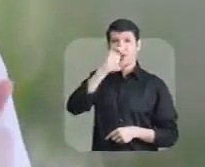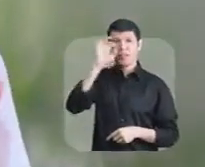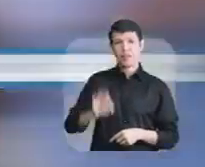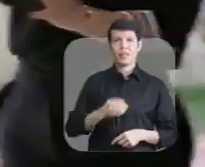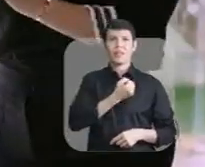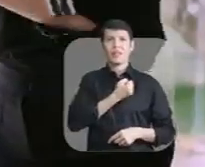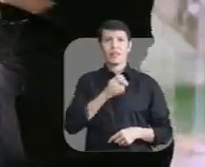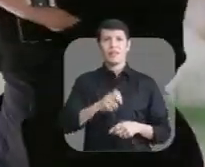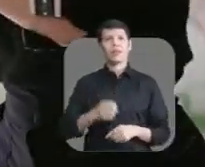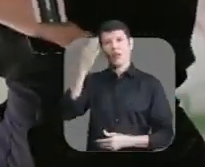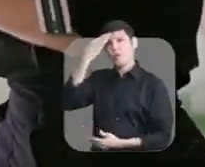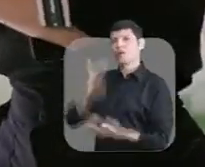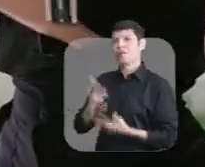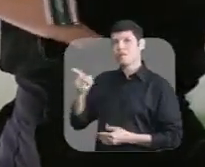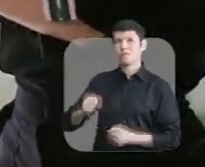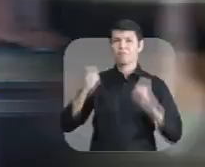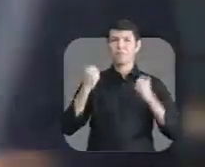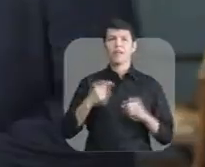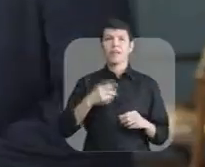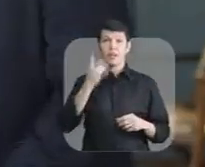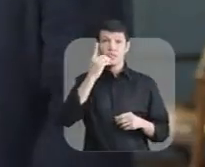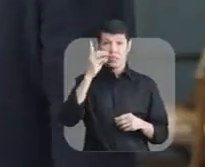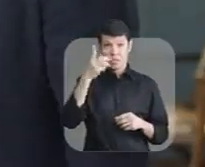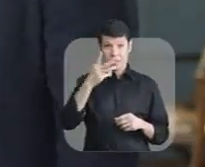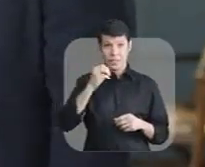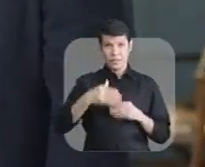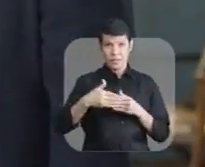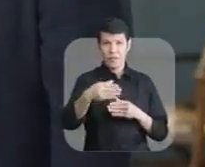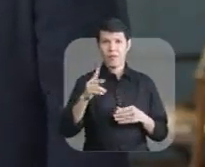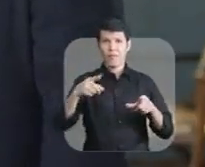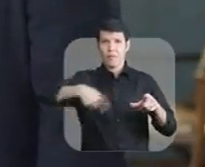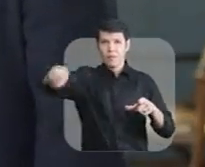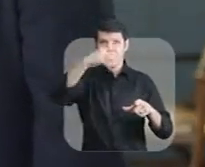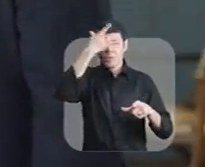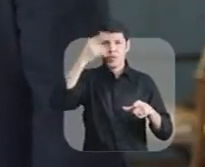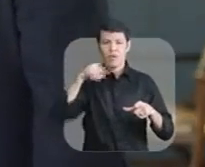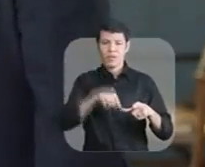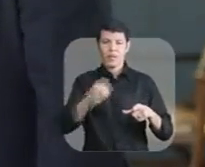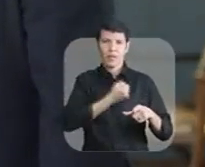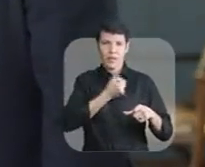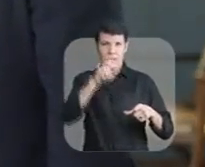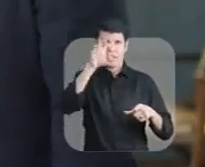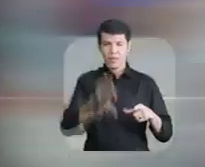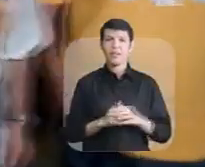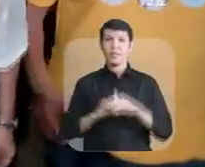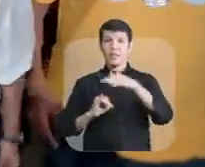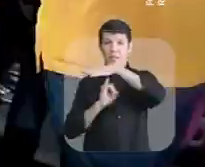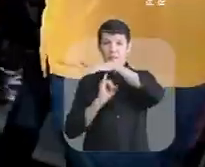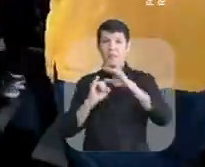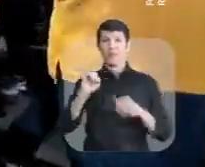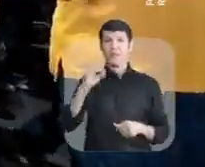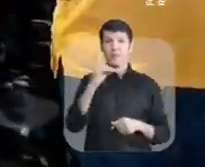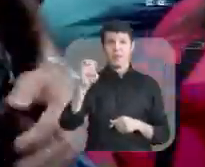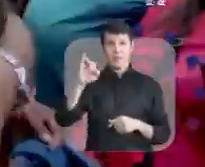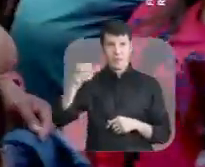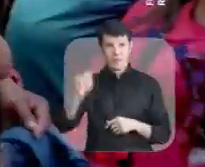15 Eu acredito na sua força No dia 30 de outubro, o povo vai votar 15 para governador O Instituto